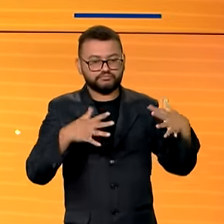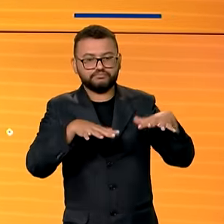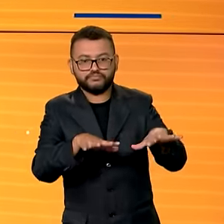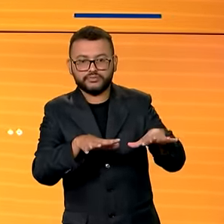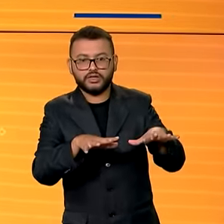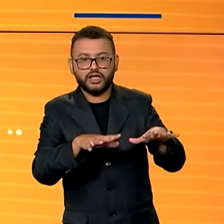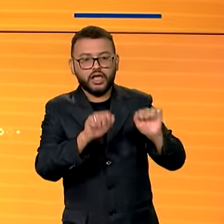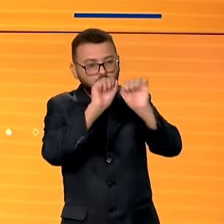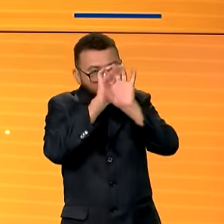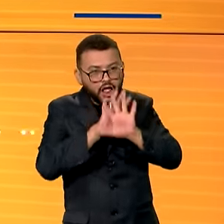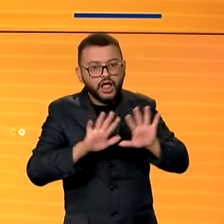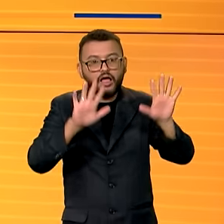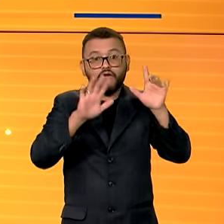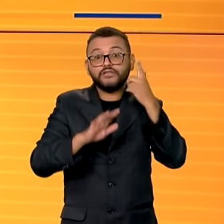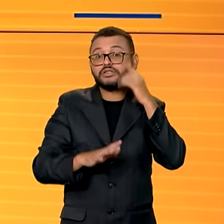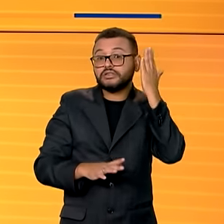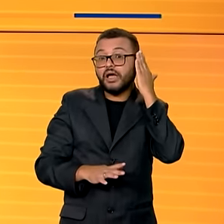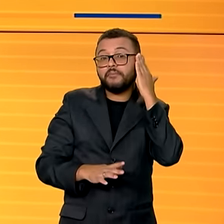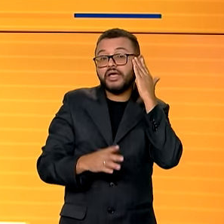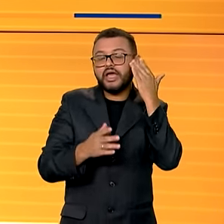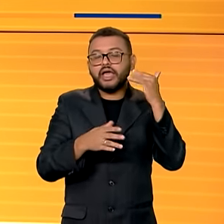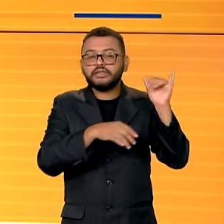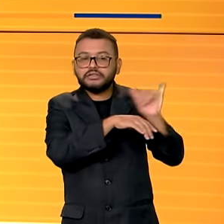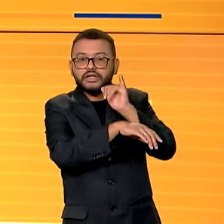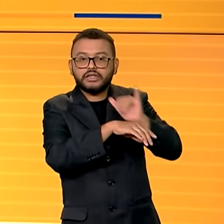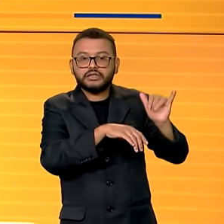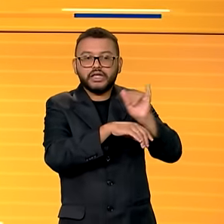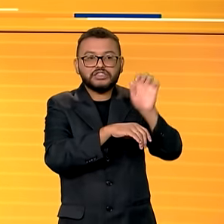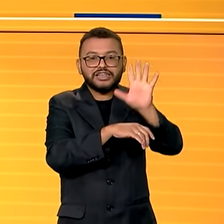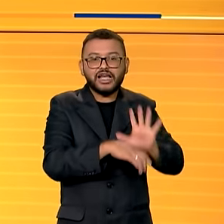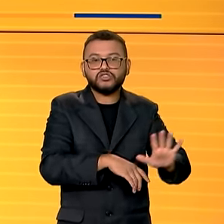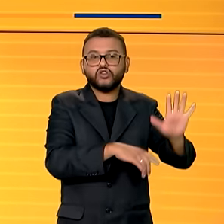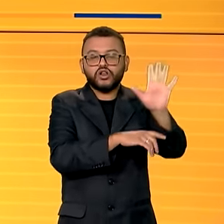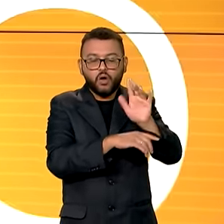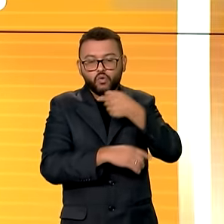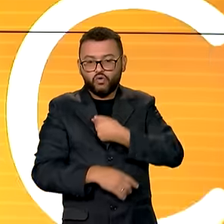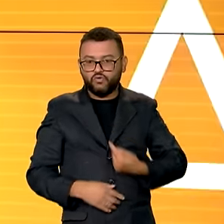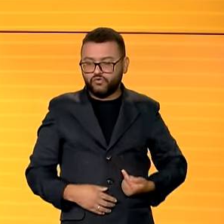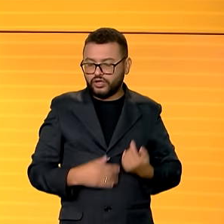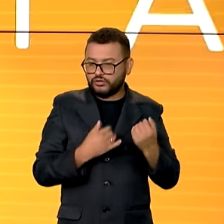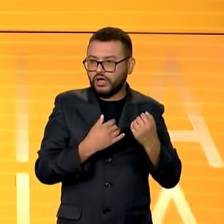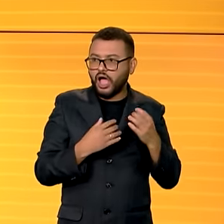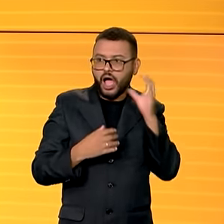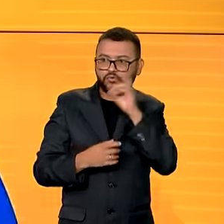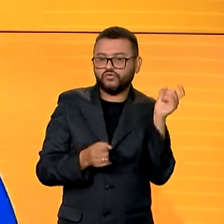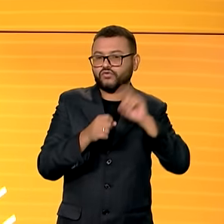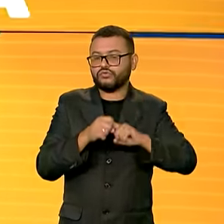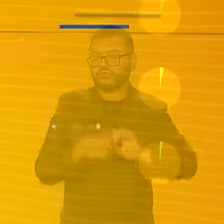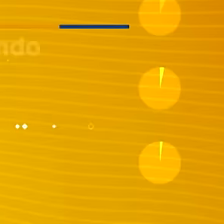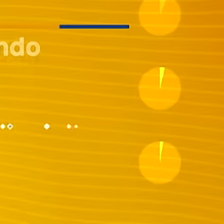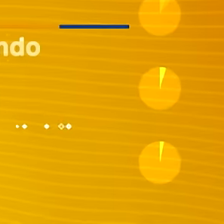e transparente. Conheça a Estratégia Nacional de Governo Digital. A gente volta já, já.